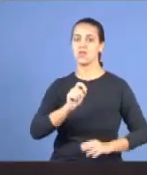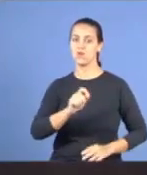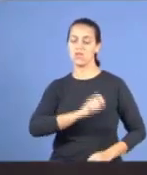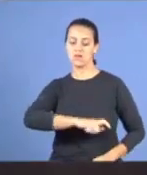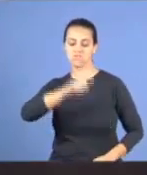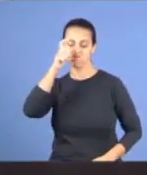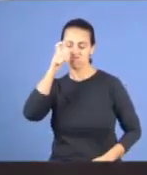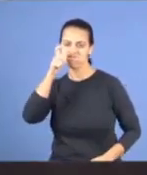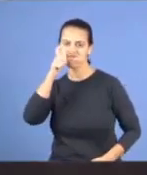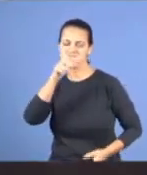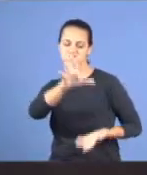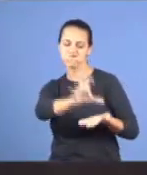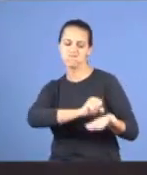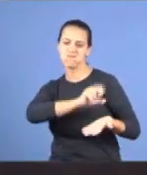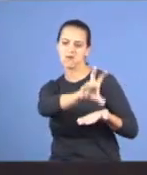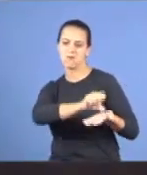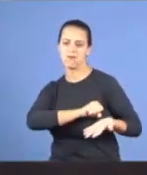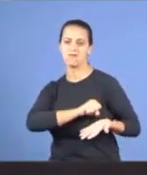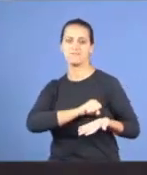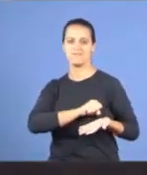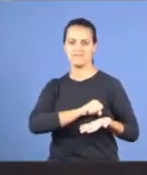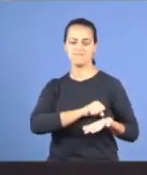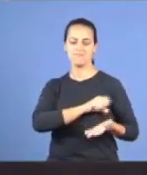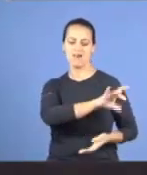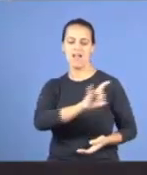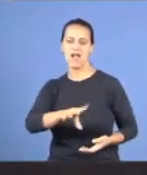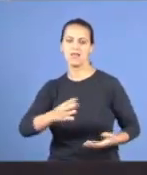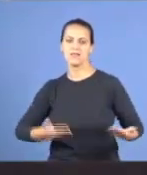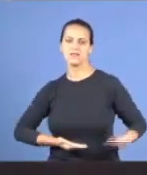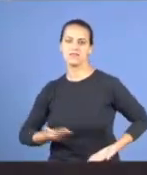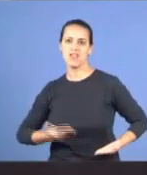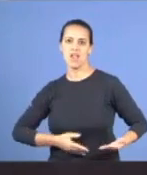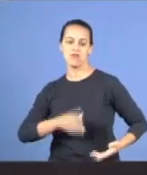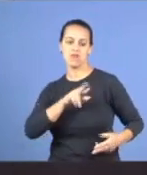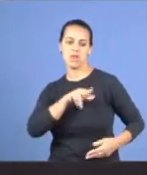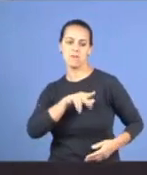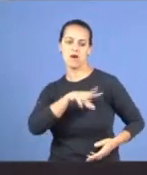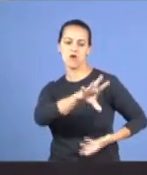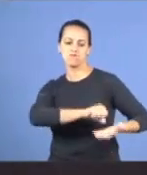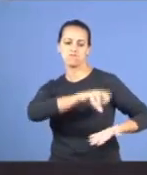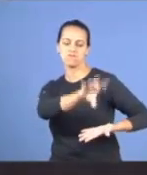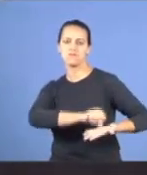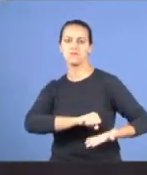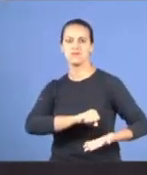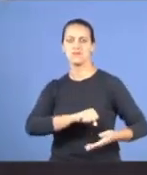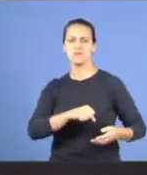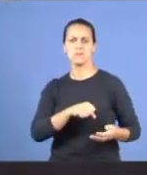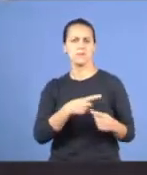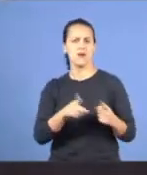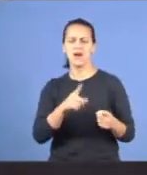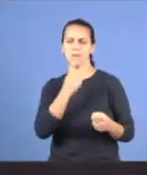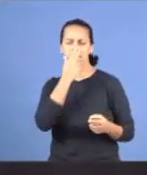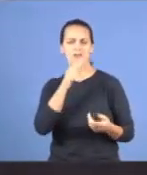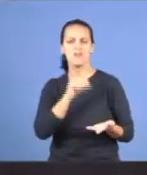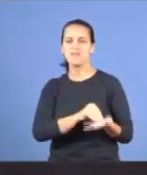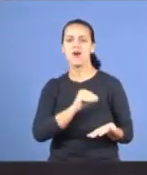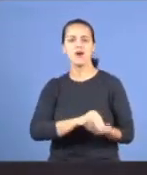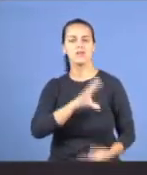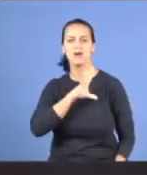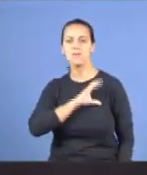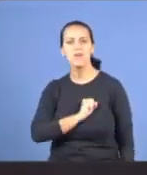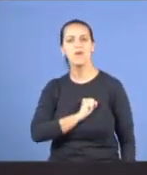cada um do seu irmão, então houve ali, uma falta de amor, para com o próximo, que eles sendo nobres, eles não,